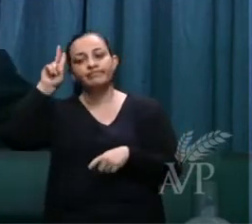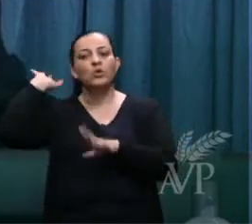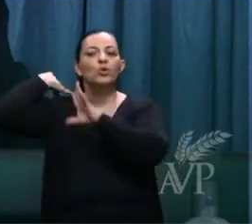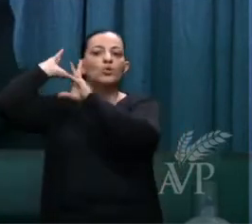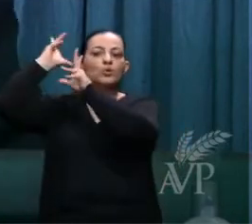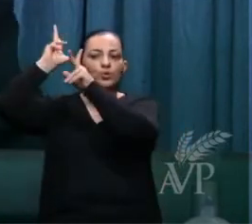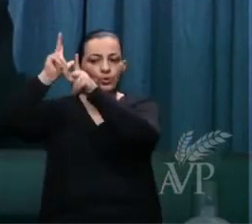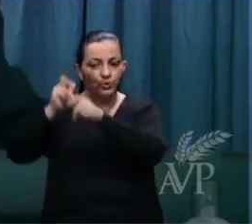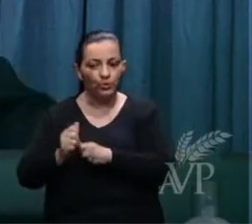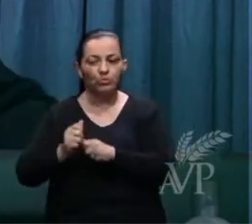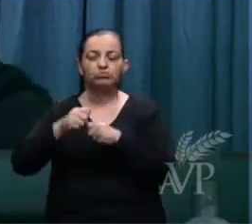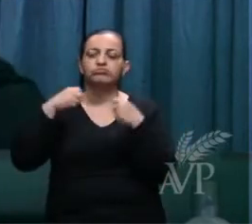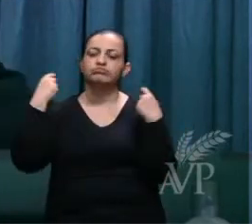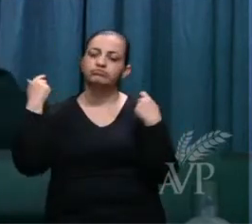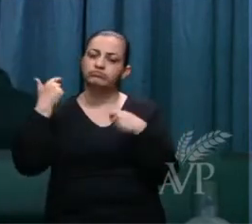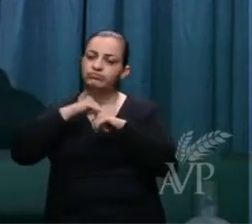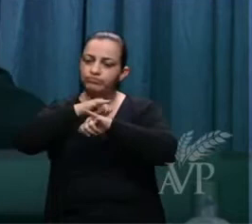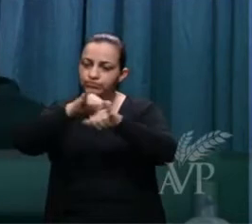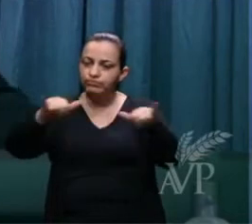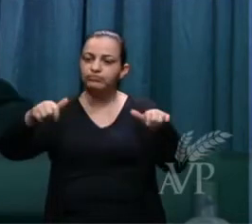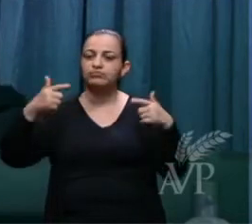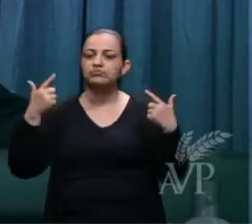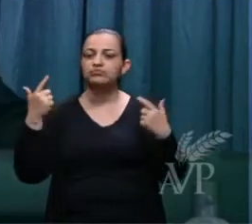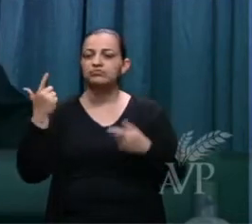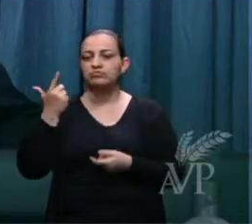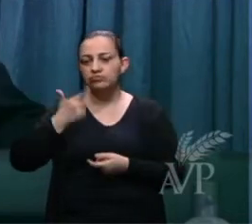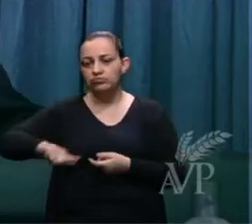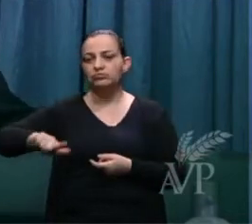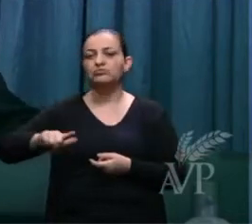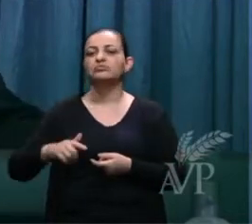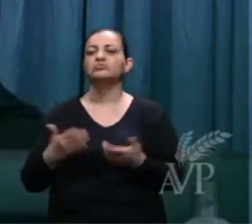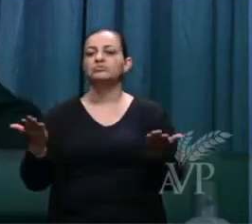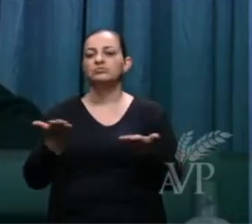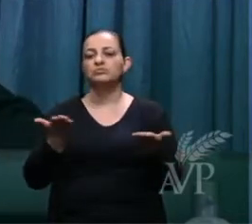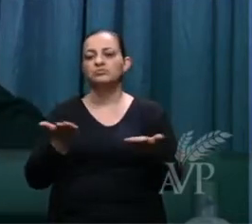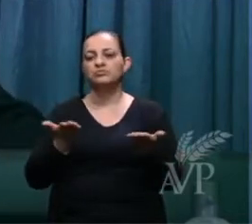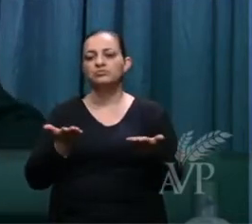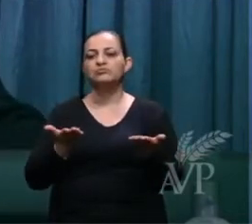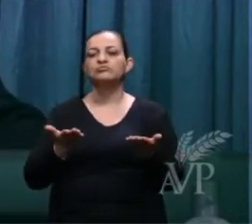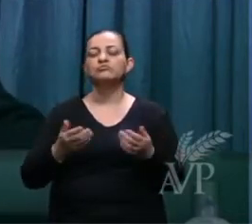a vocês. Nós queremos também, nesse momento,